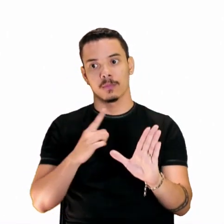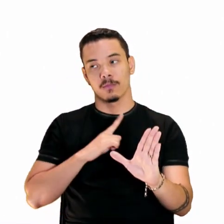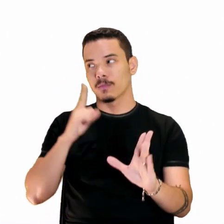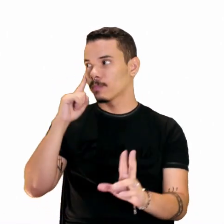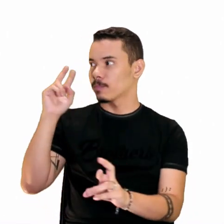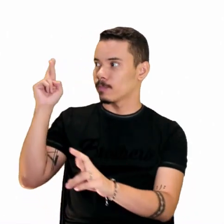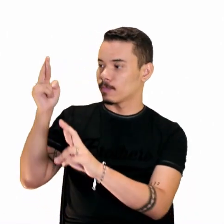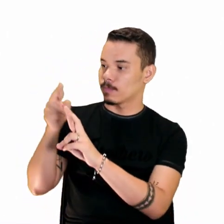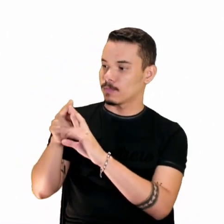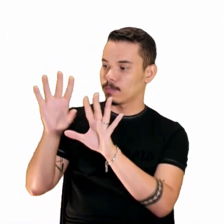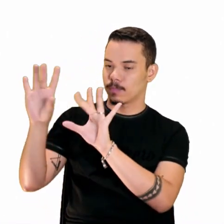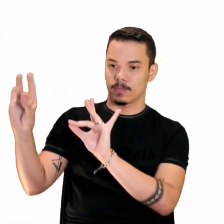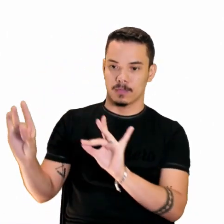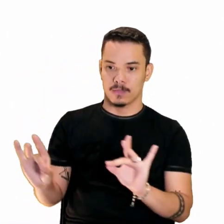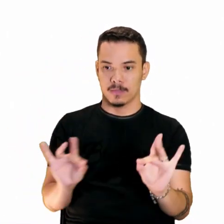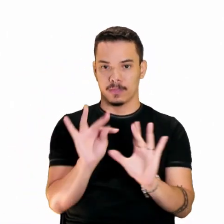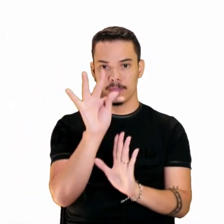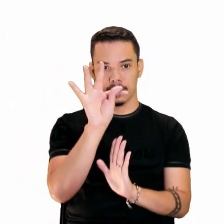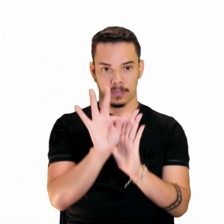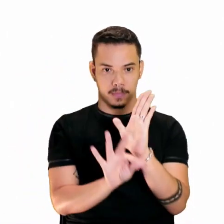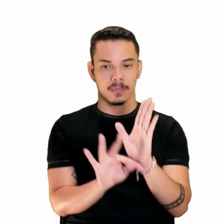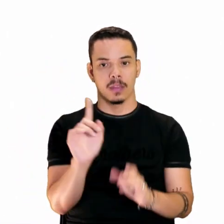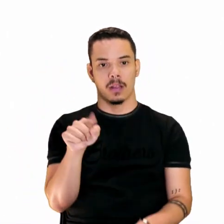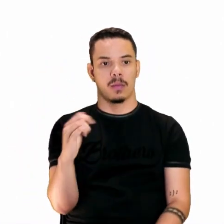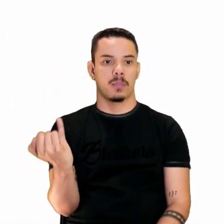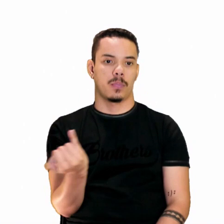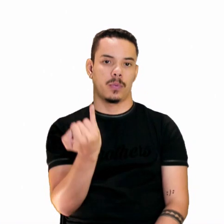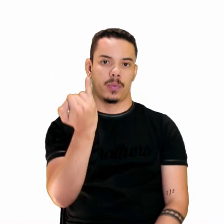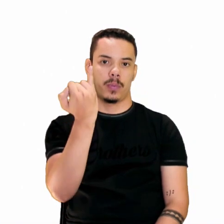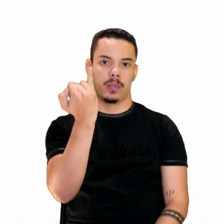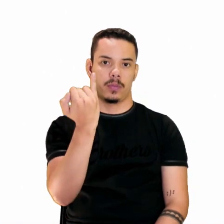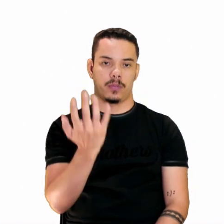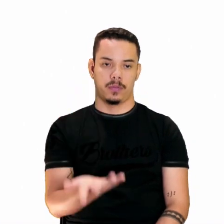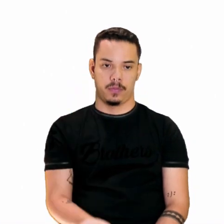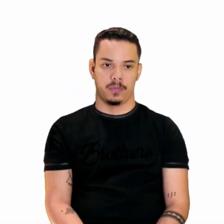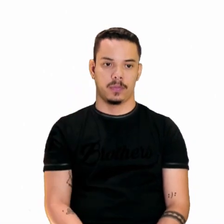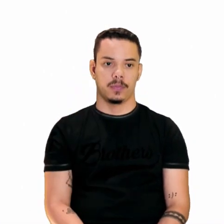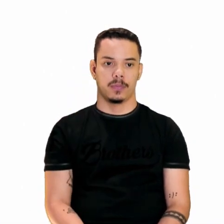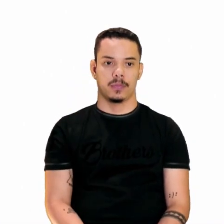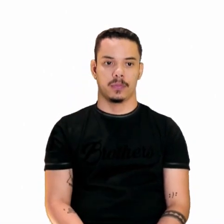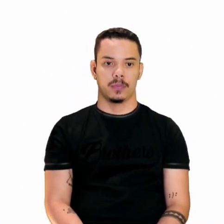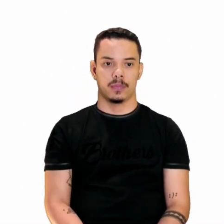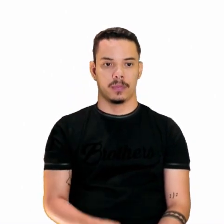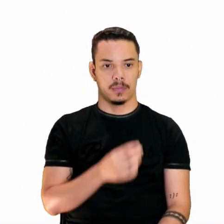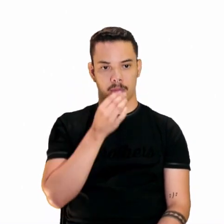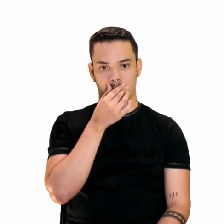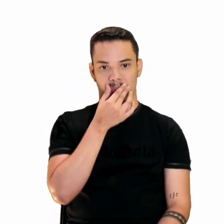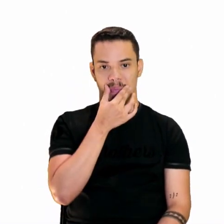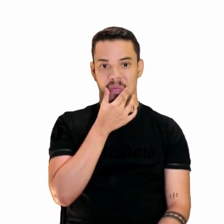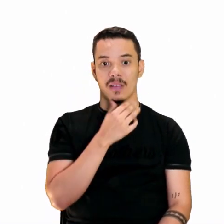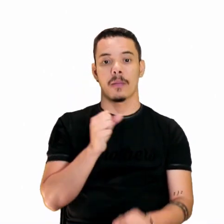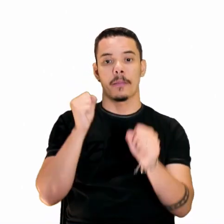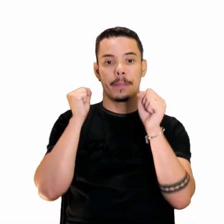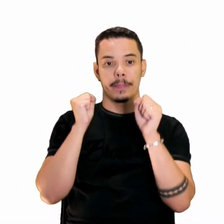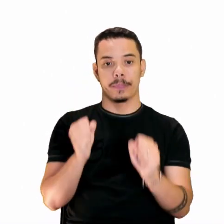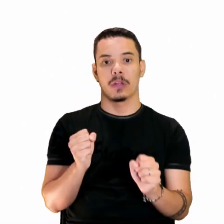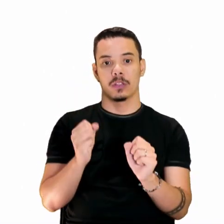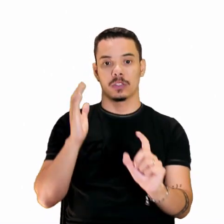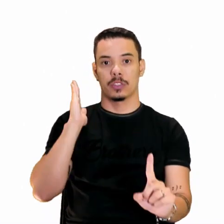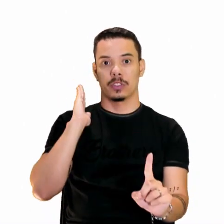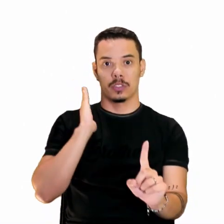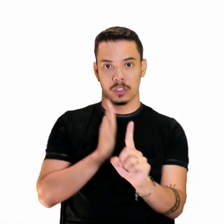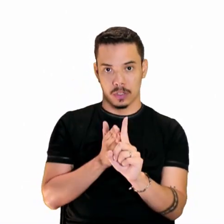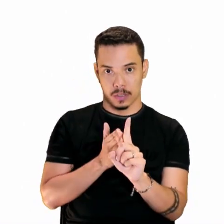pertinência e relevância com o conteúdo do novo texto. A citação, ela pode ser de